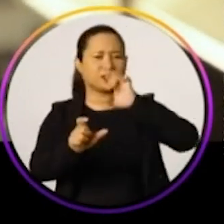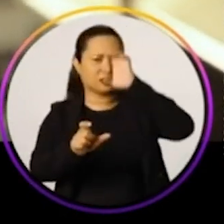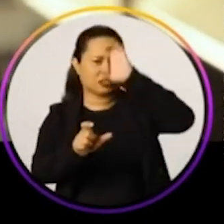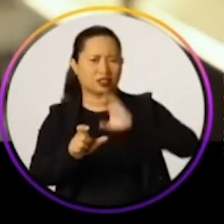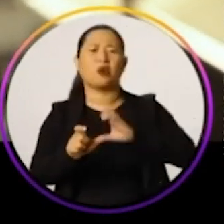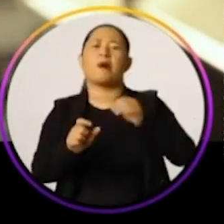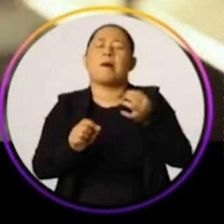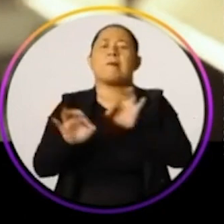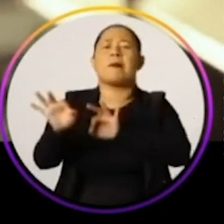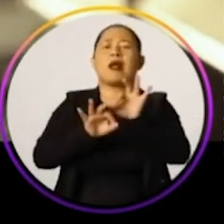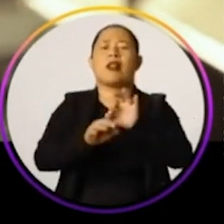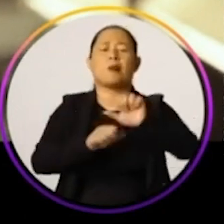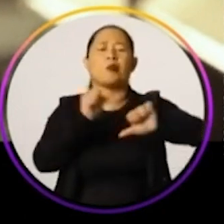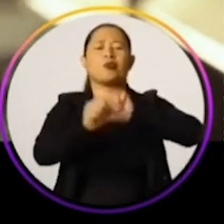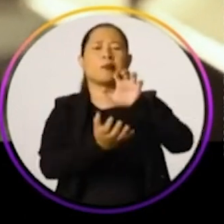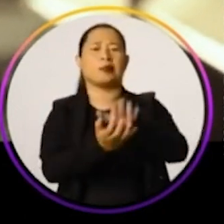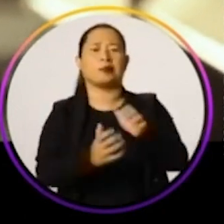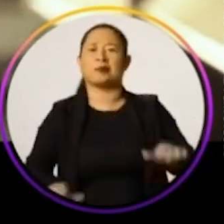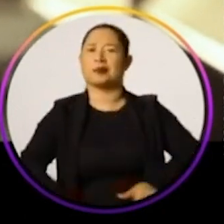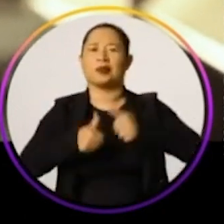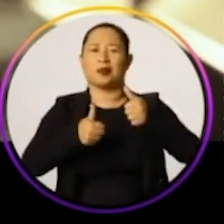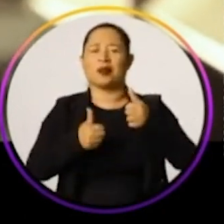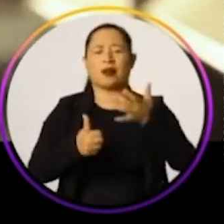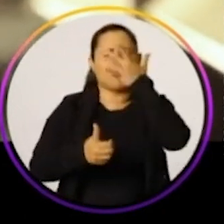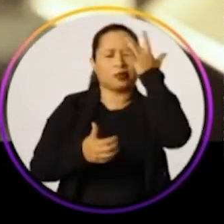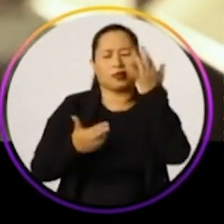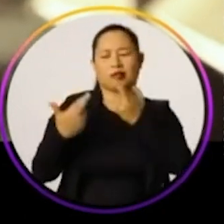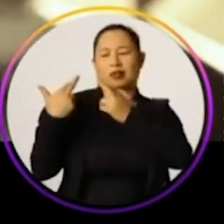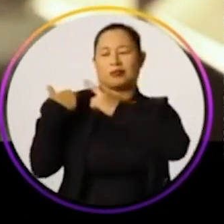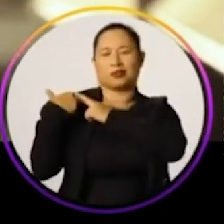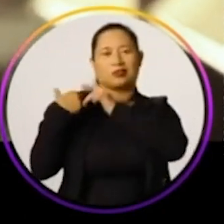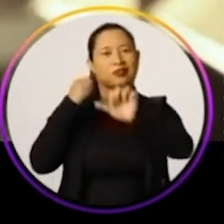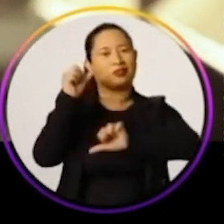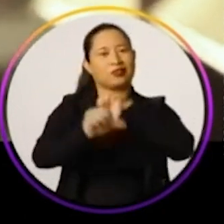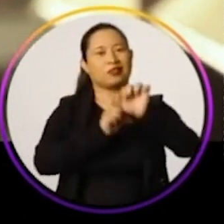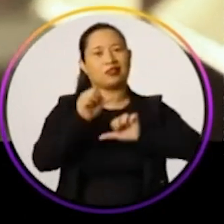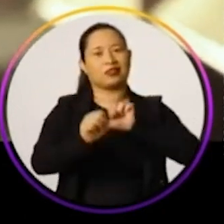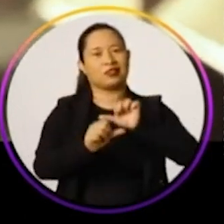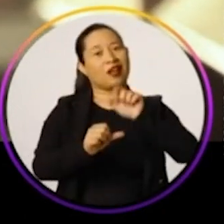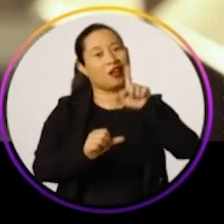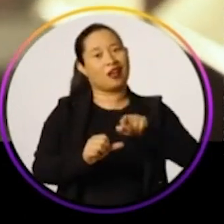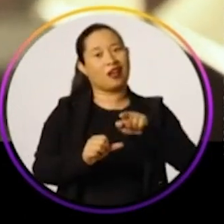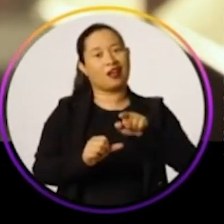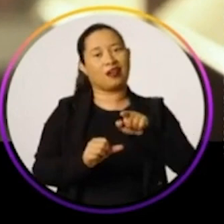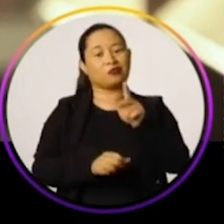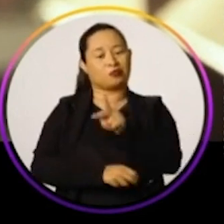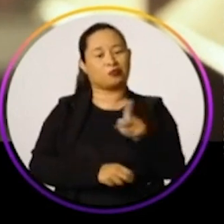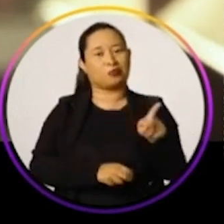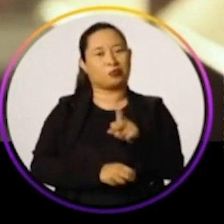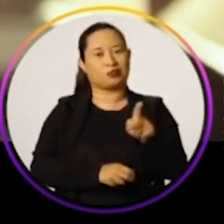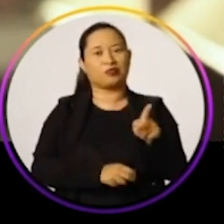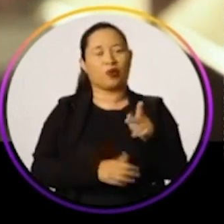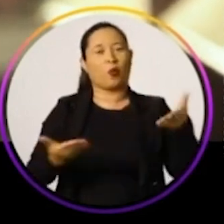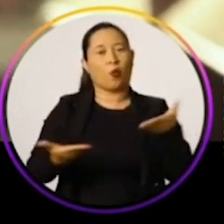NO BRASIL